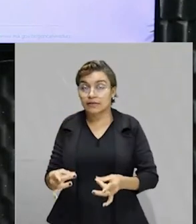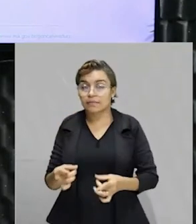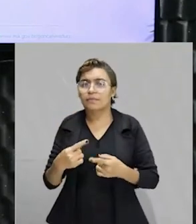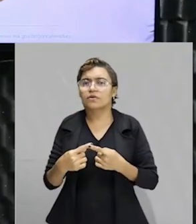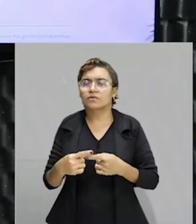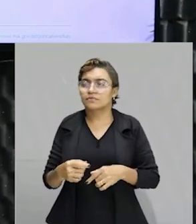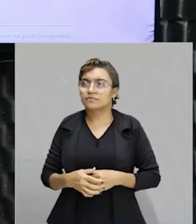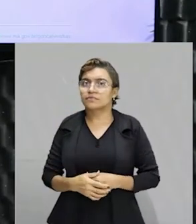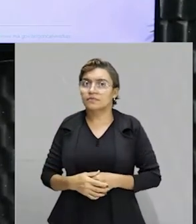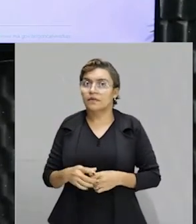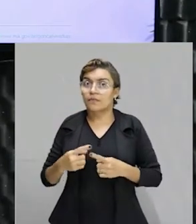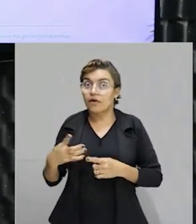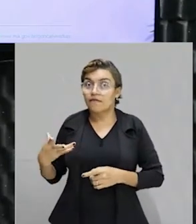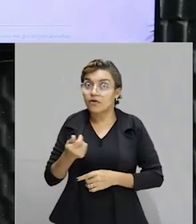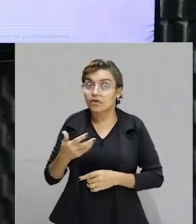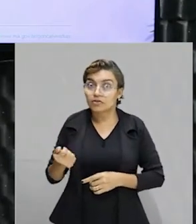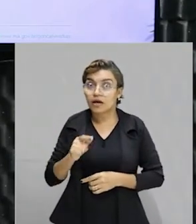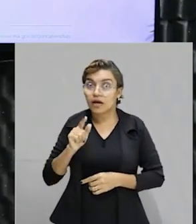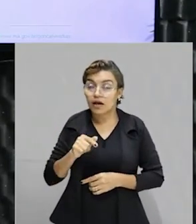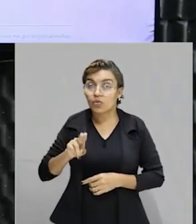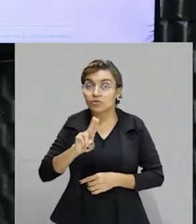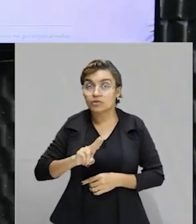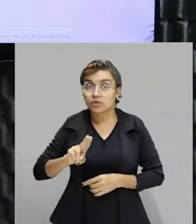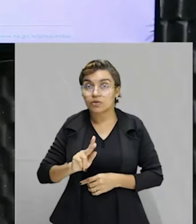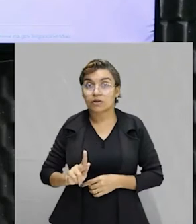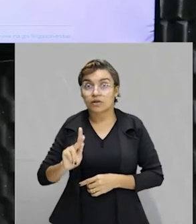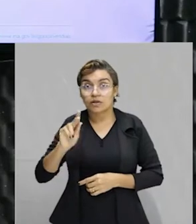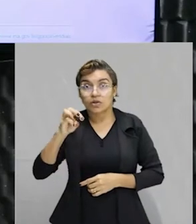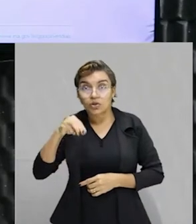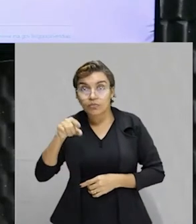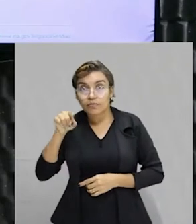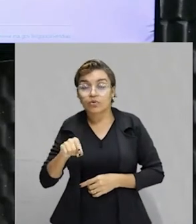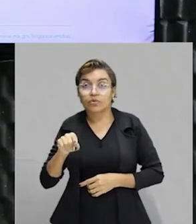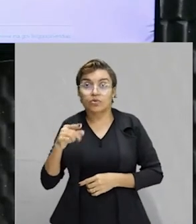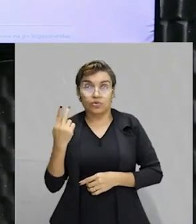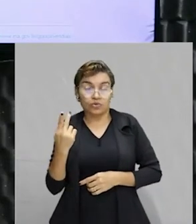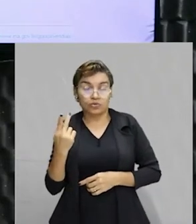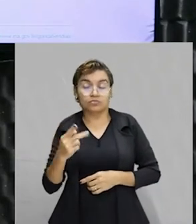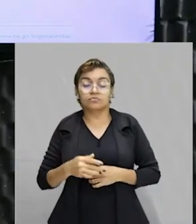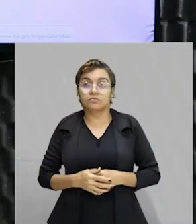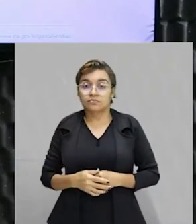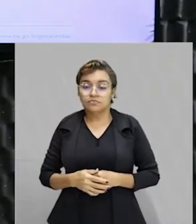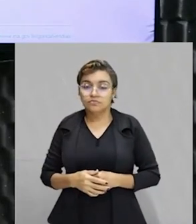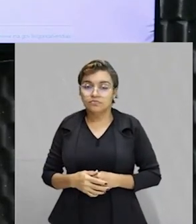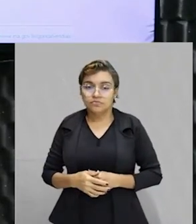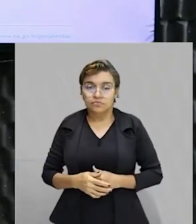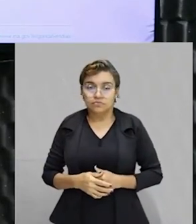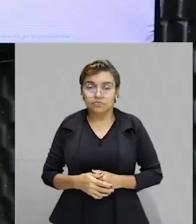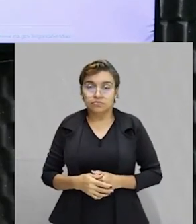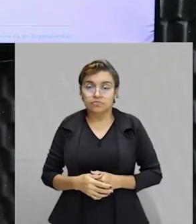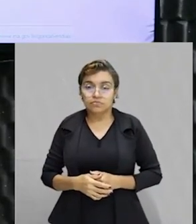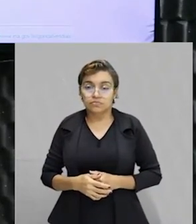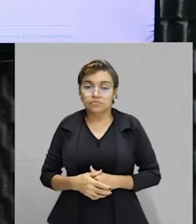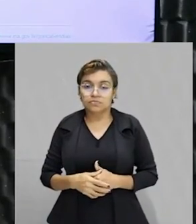disso? Porque a velocidade tá em quilômetro por hora, tá? Então, a gente tem que tá muito ligadinho pra não cometer nenhum equívoco. Então, vamos lá pra solução.